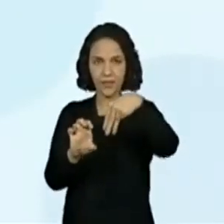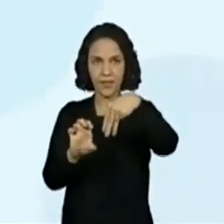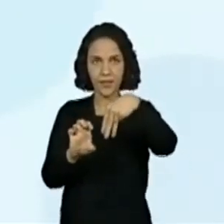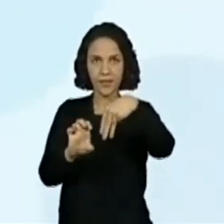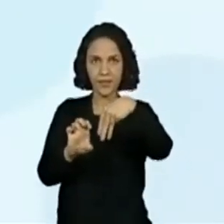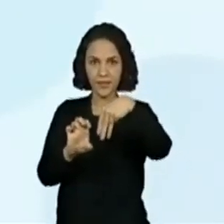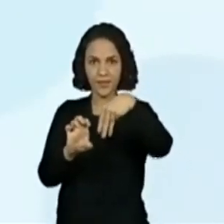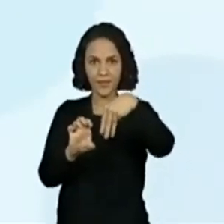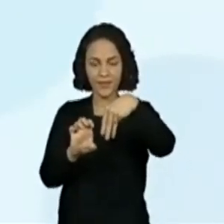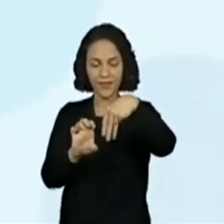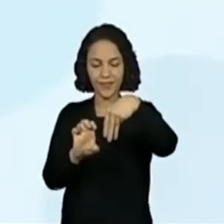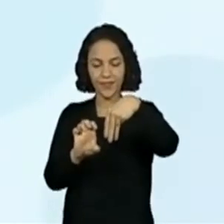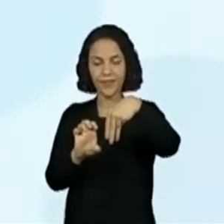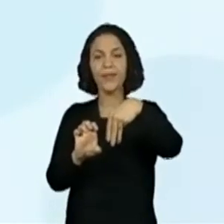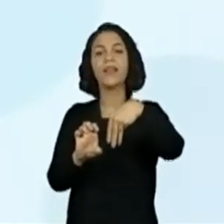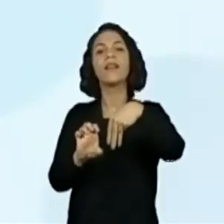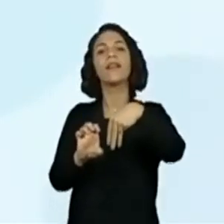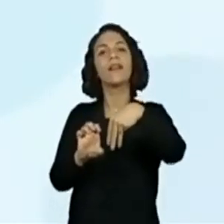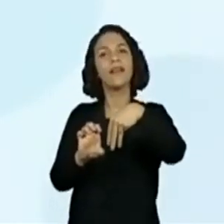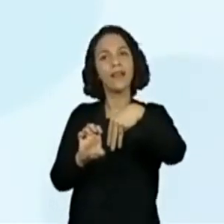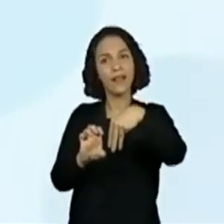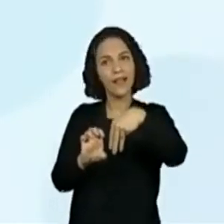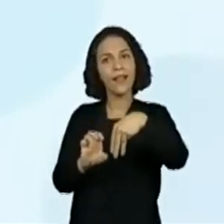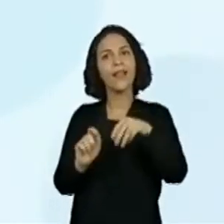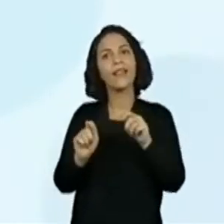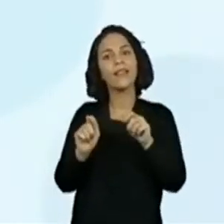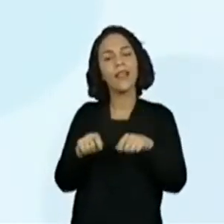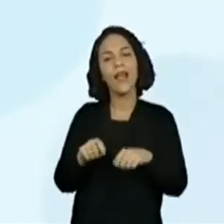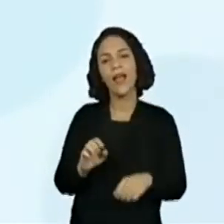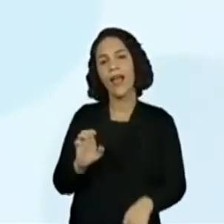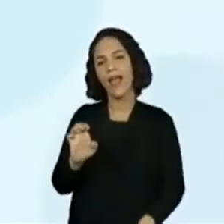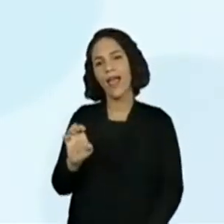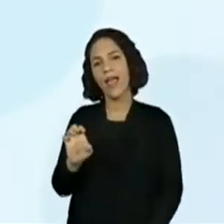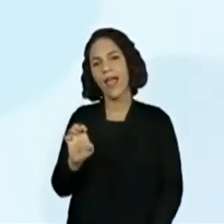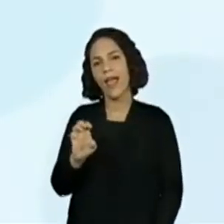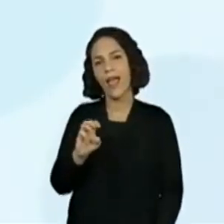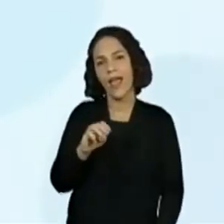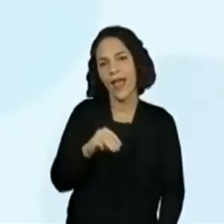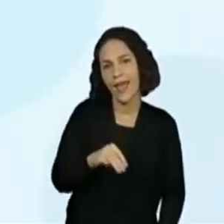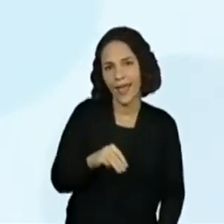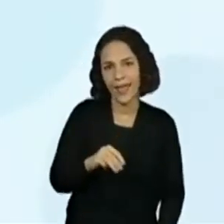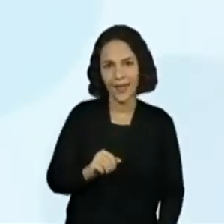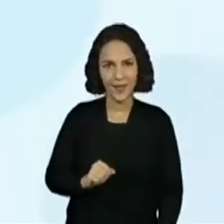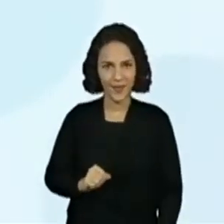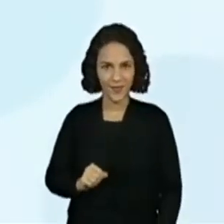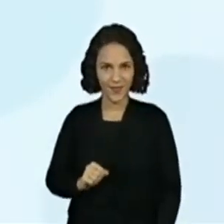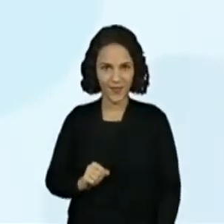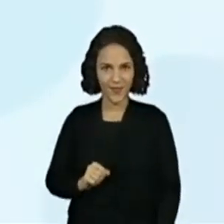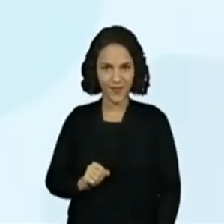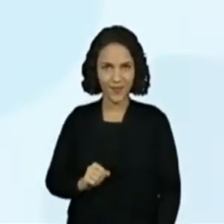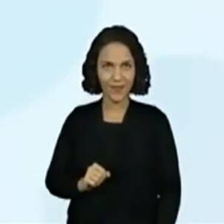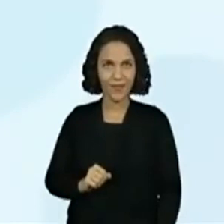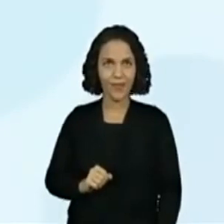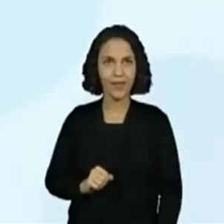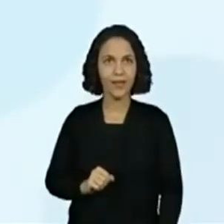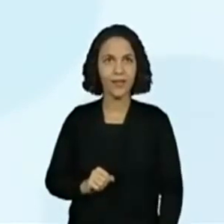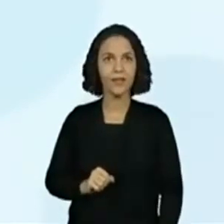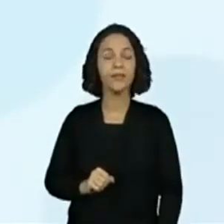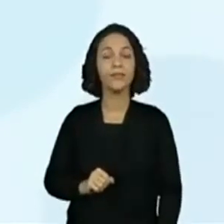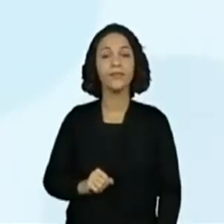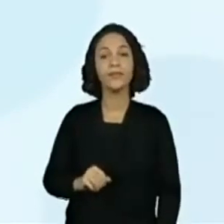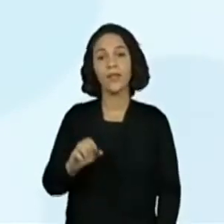eu consigo esse som de em. Olha só. Porque senão seria só E. Olha lá. Foi.